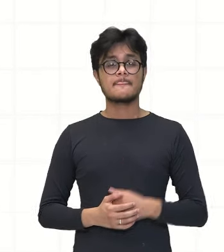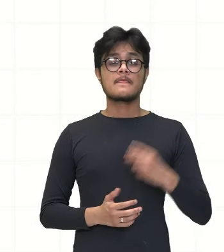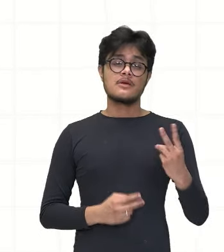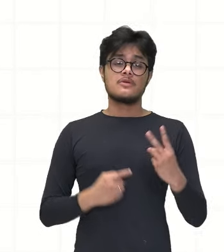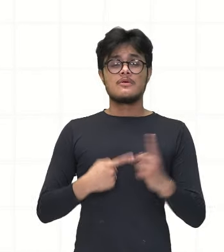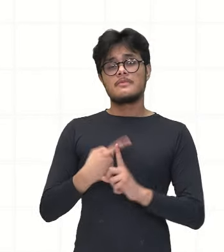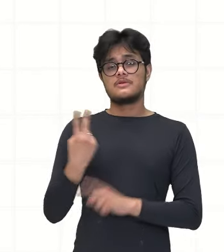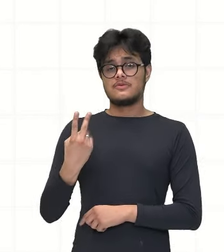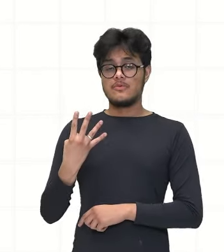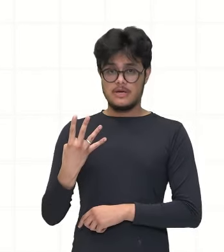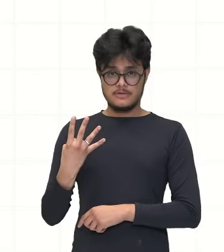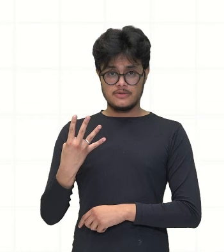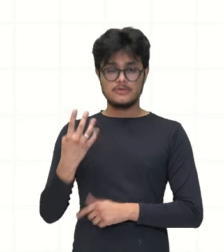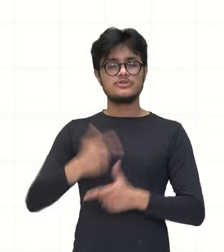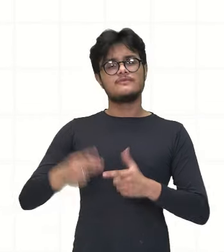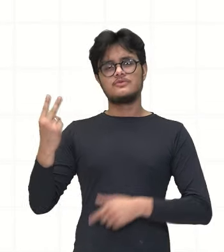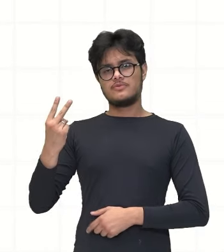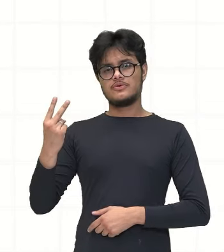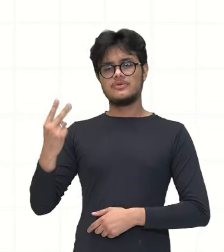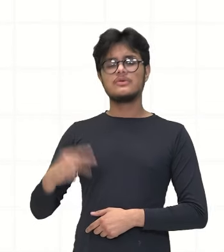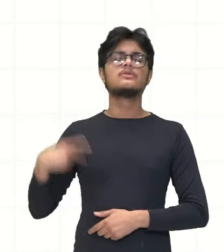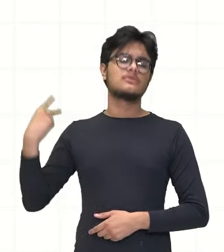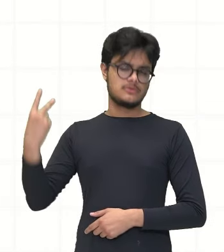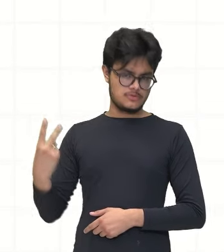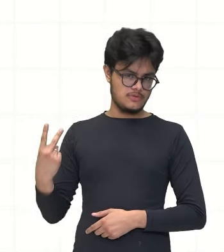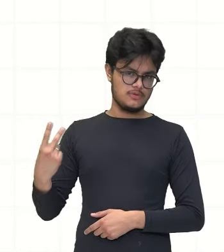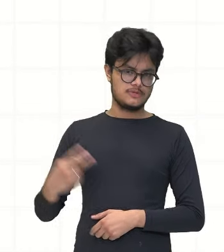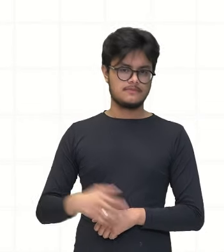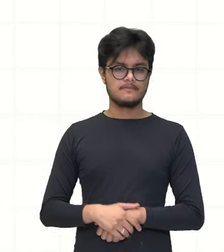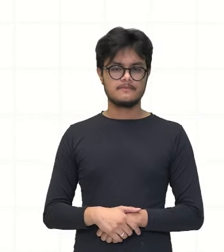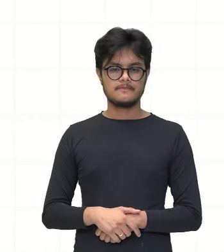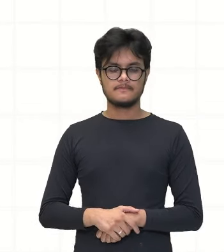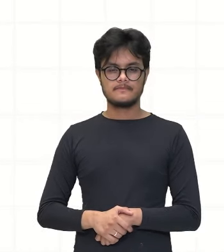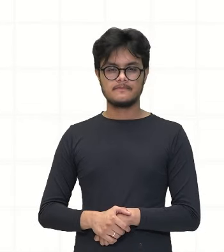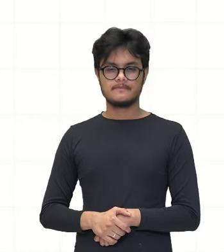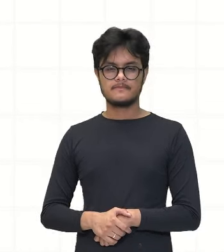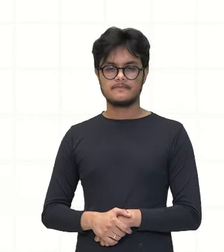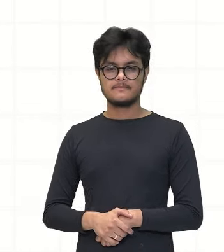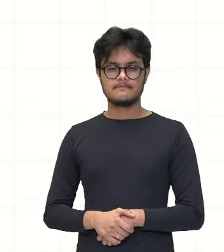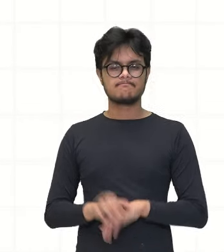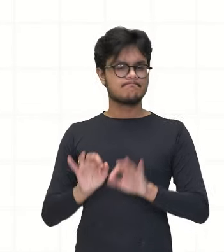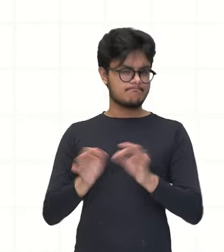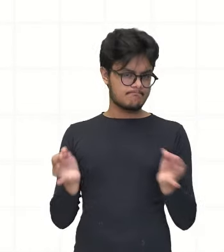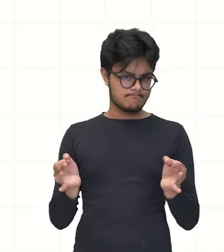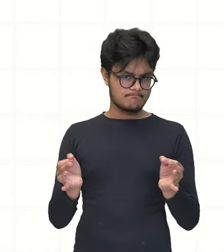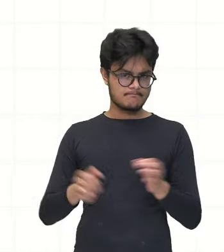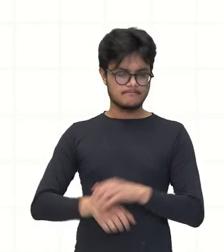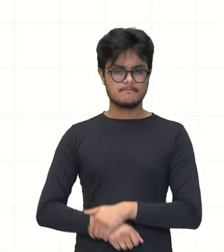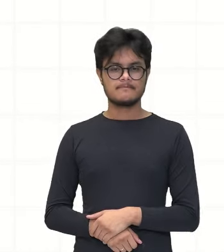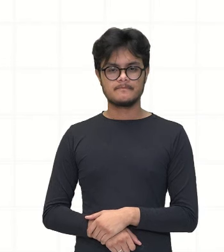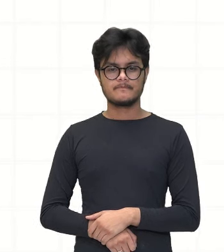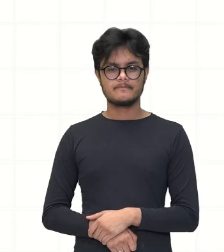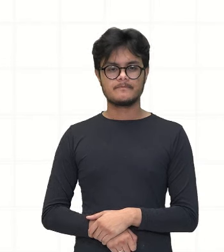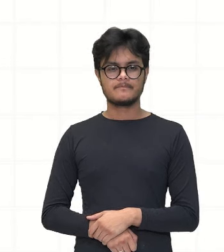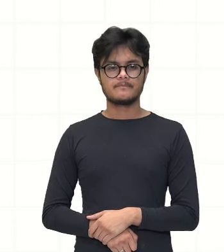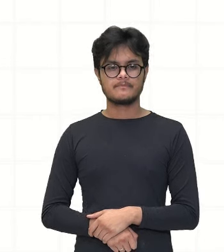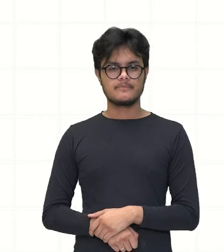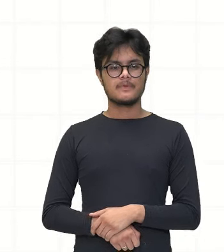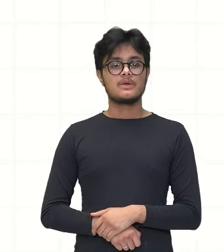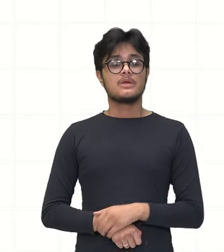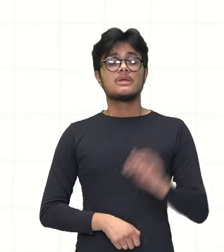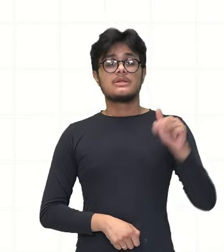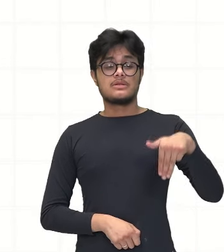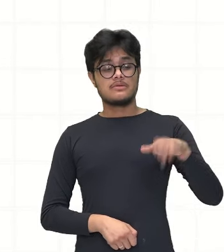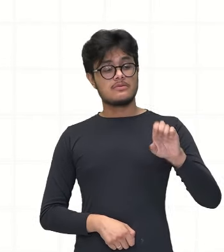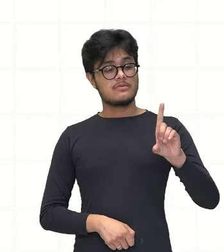é 4. 4 dividido por 2 vai ser 2. Pronto. Então, o ponto médio